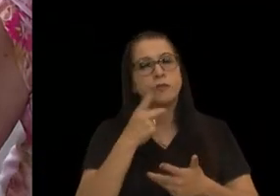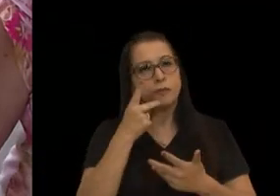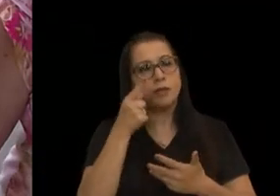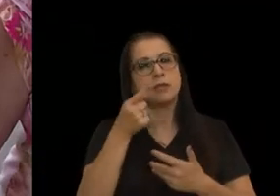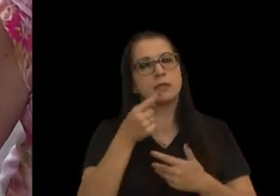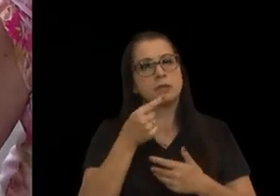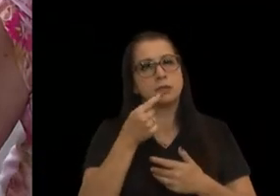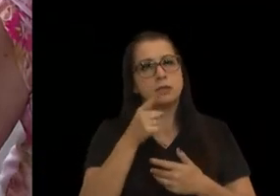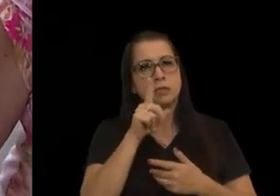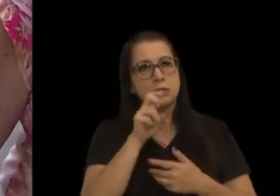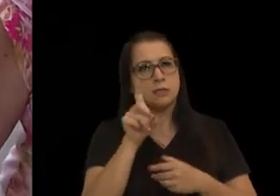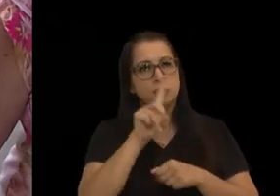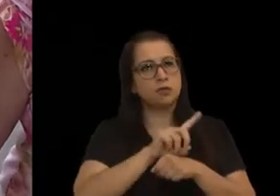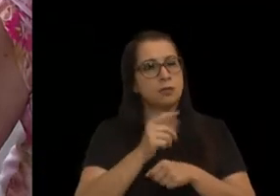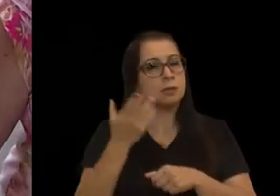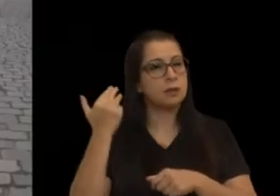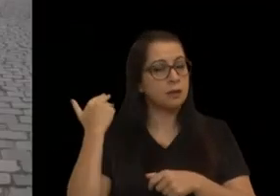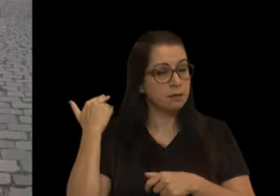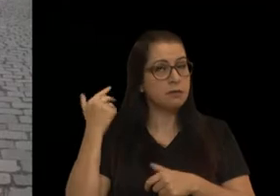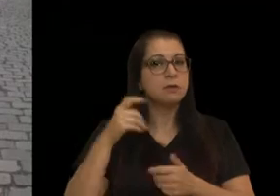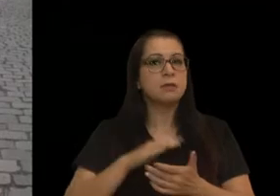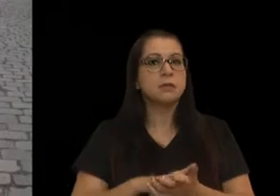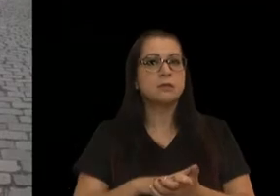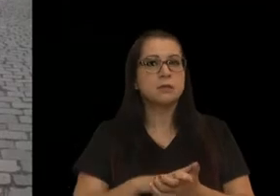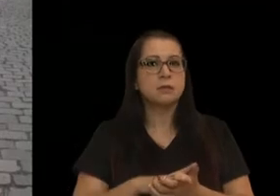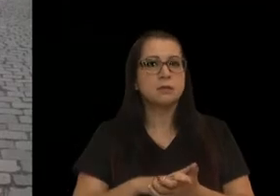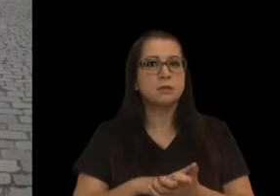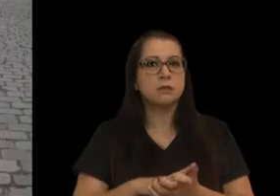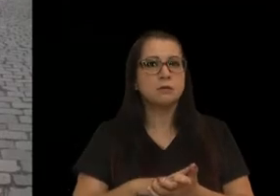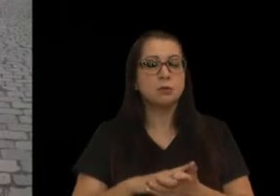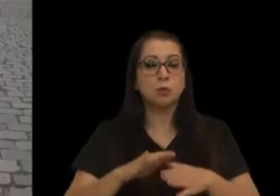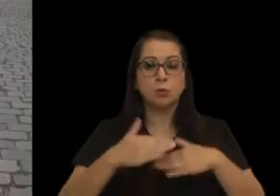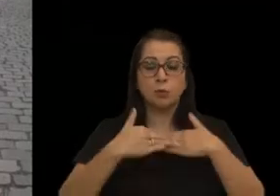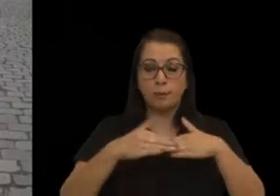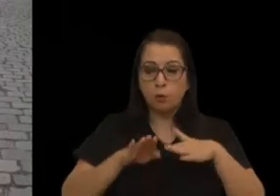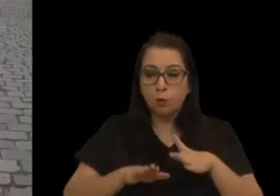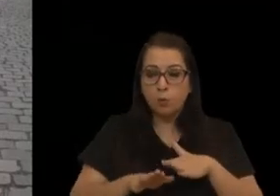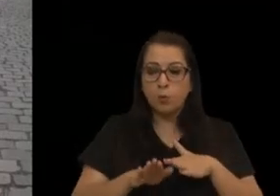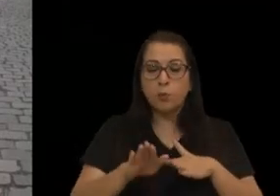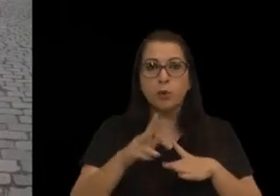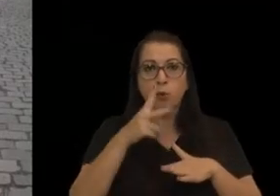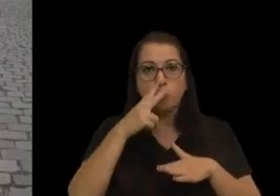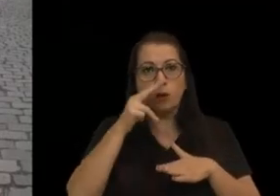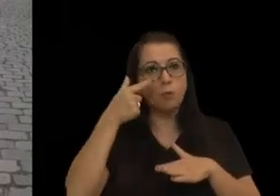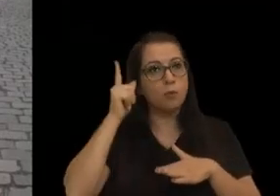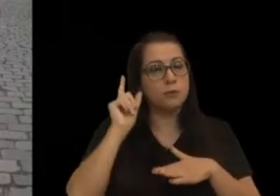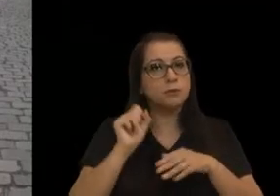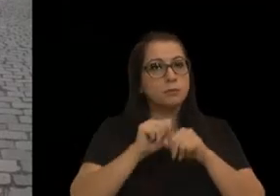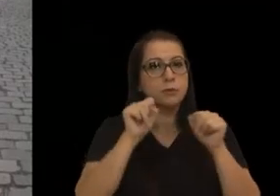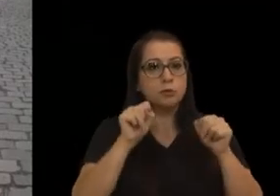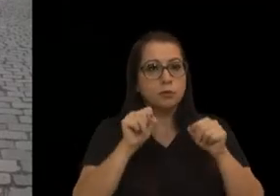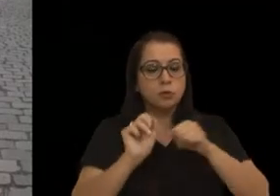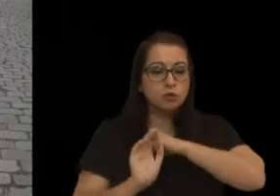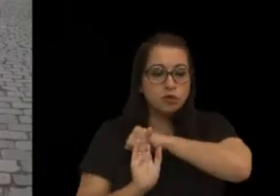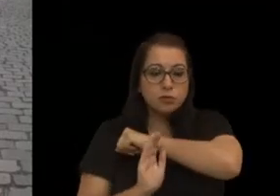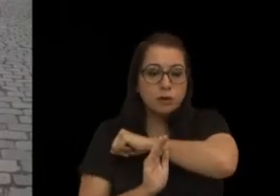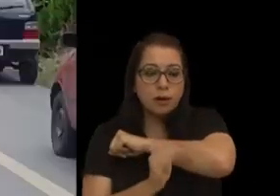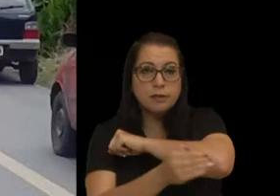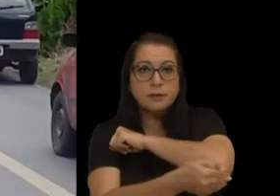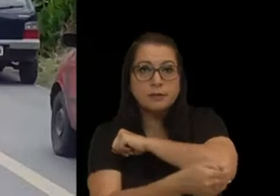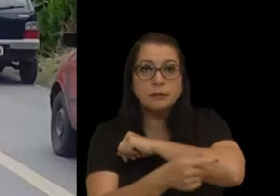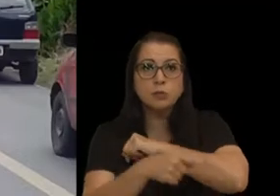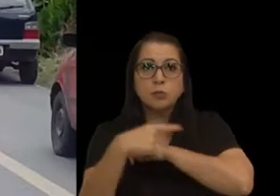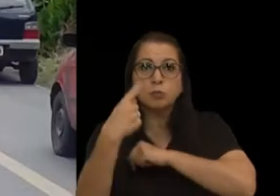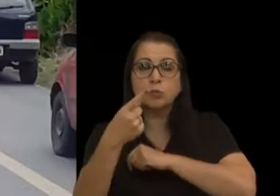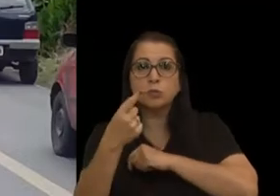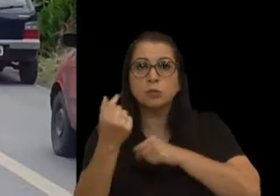nos últimos, nos 15 dias atrás, quando a careta sobe, que nem ontem de manhã, quando ela chega na curva, se se deparar